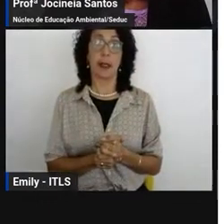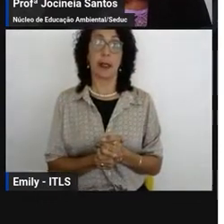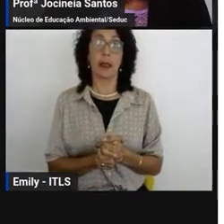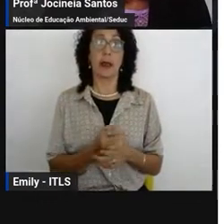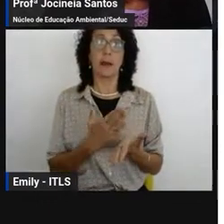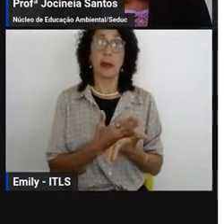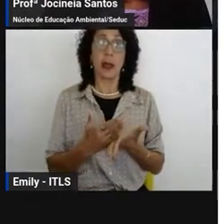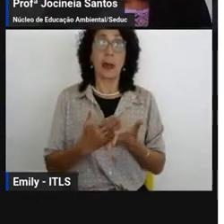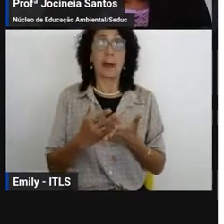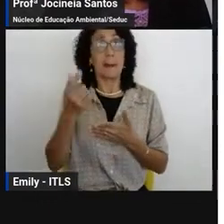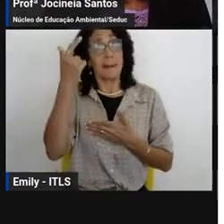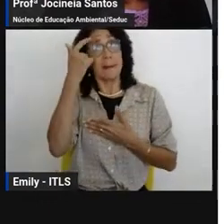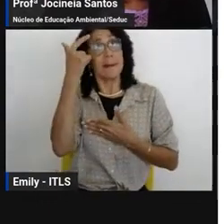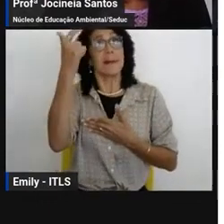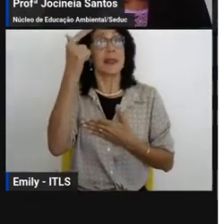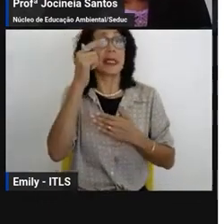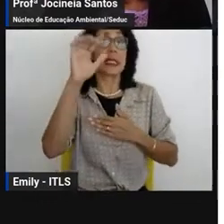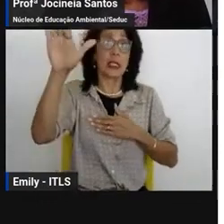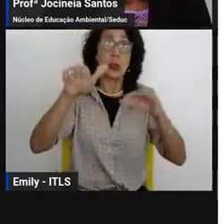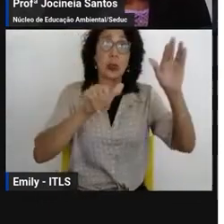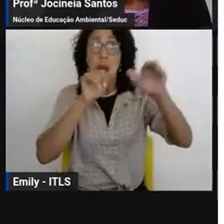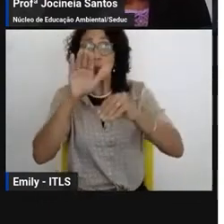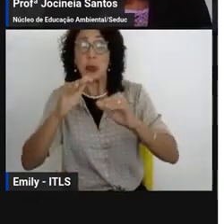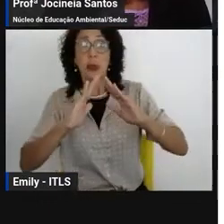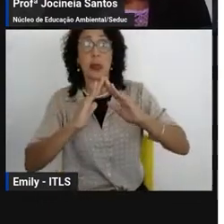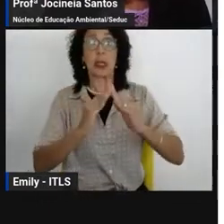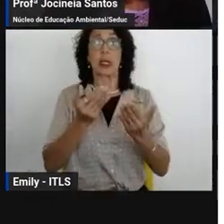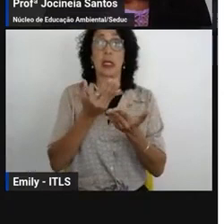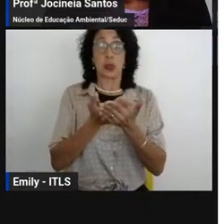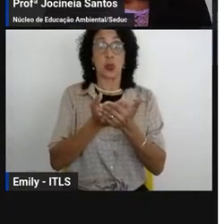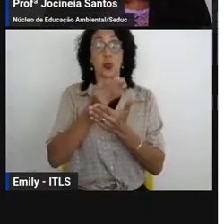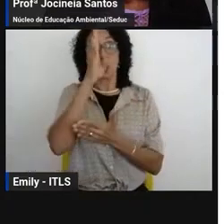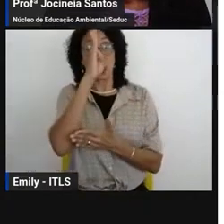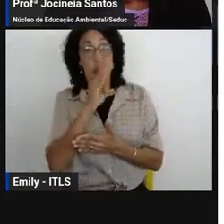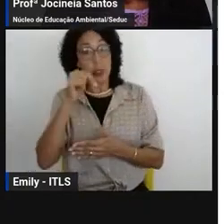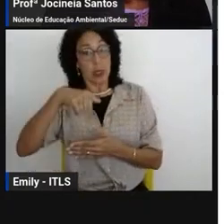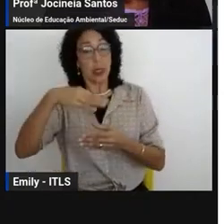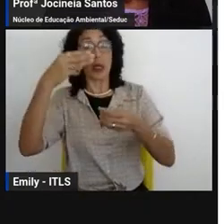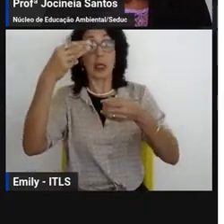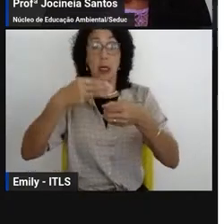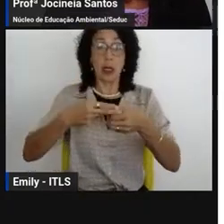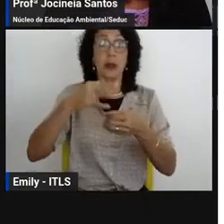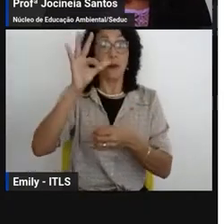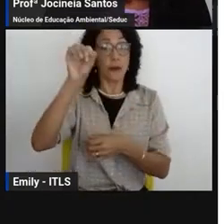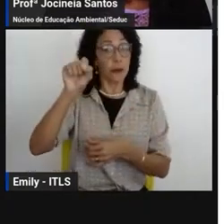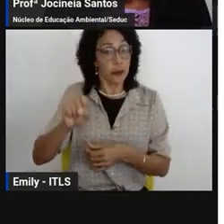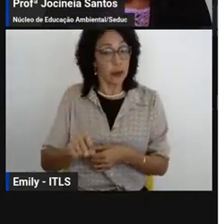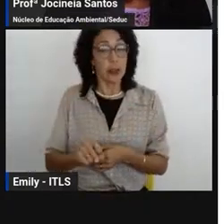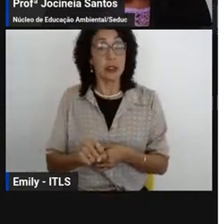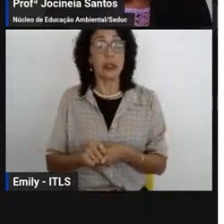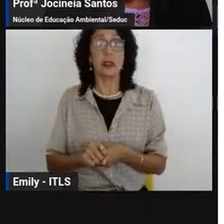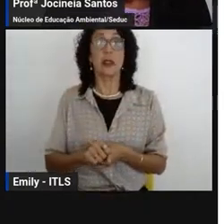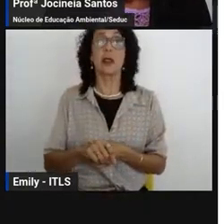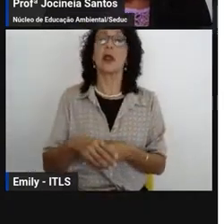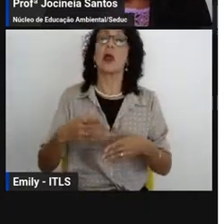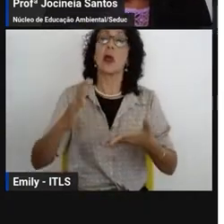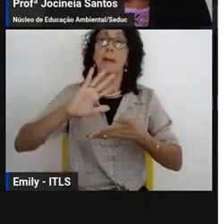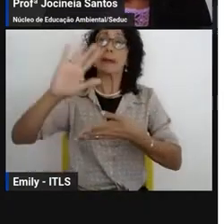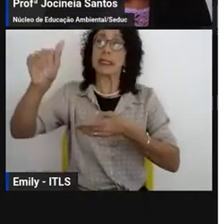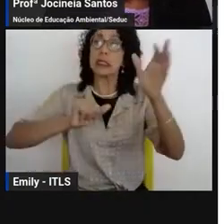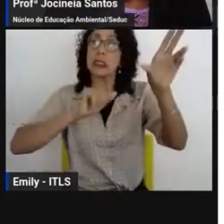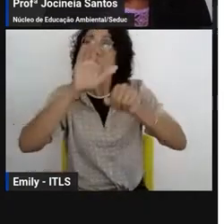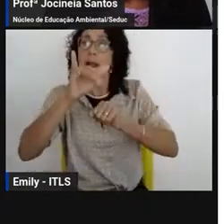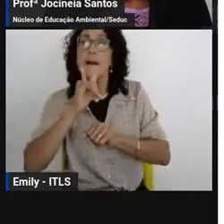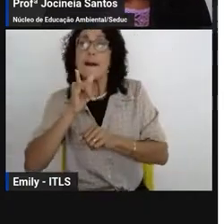Verde envolvendo escolas públicas da rede de Feira de Santana mediante a arrecadação do lixo eletrônico nas